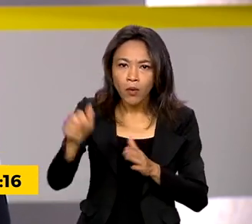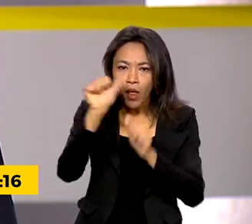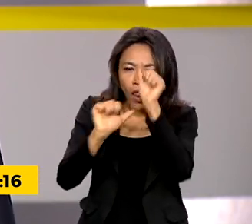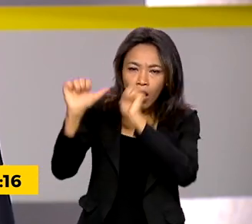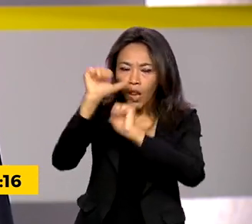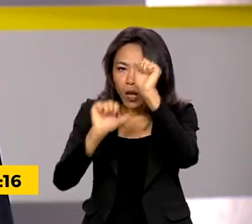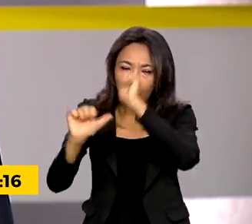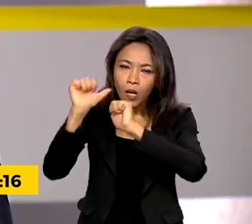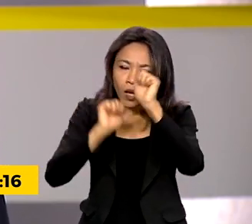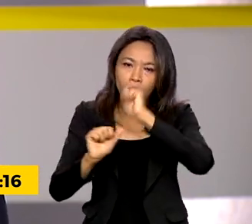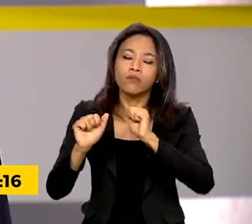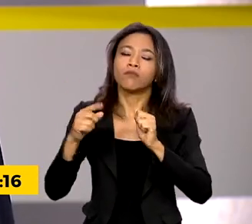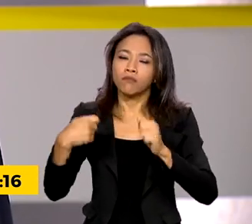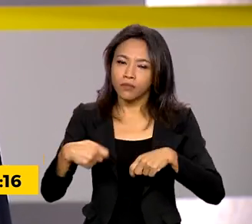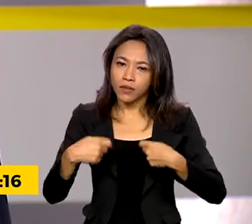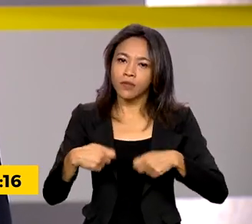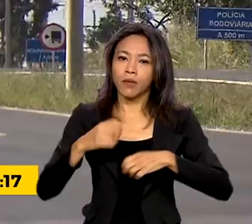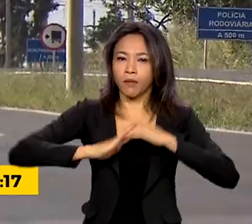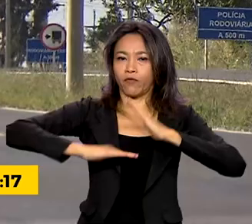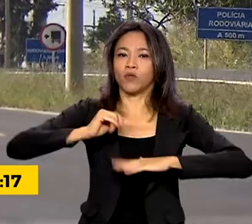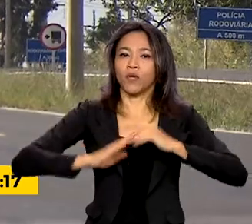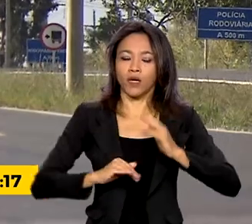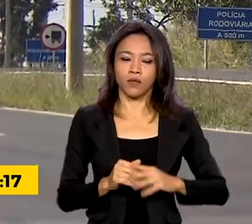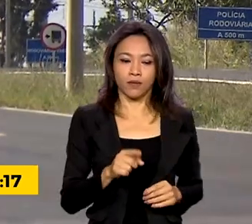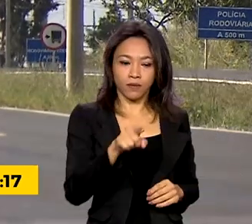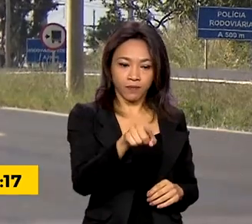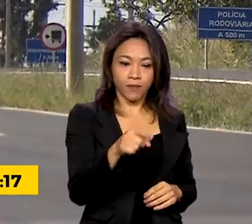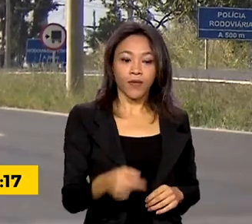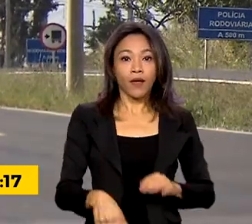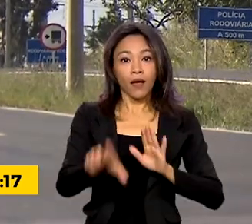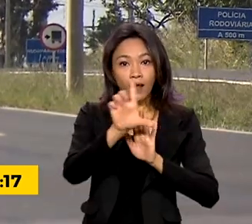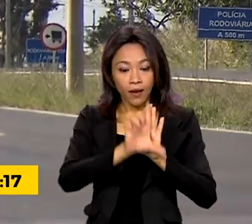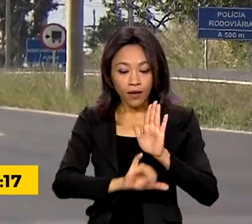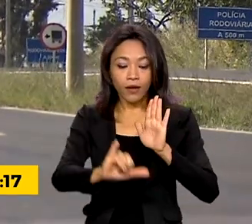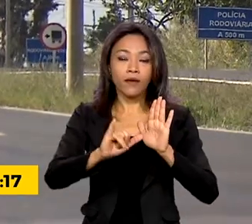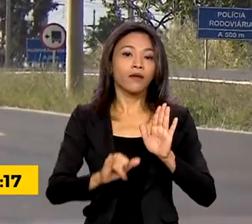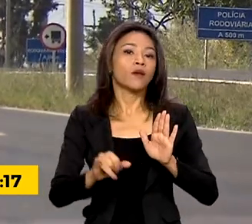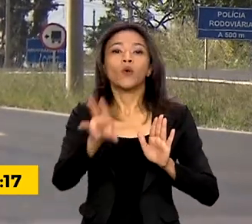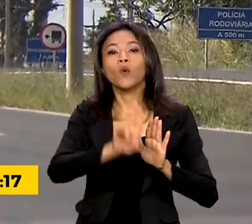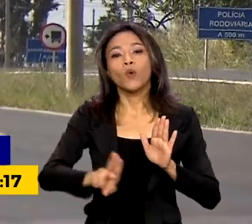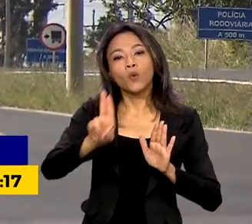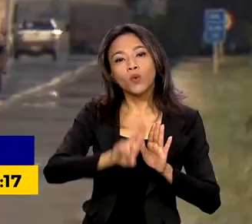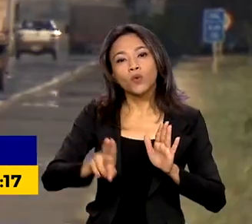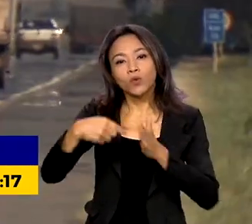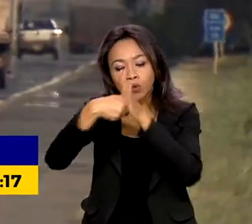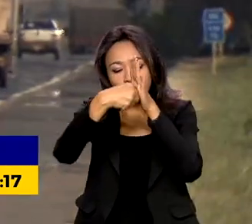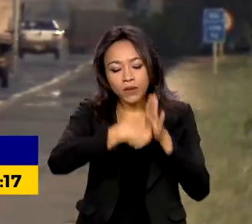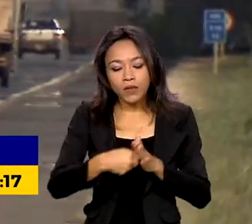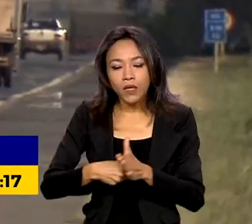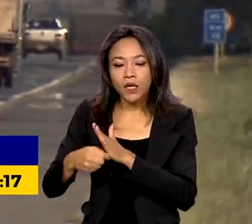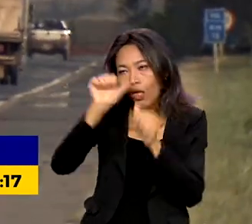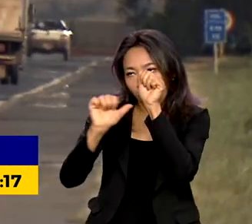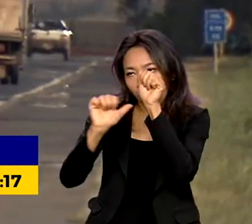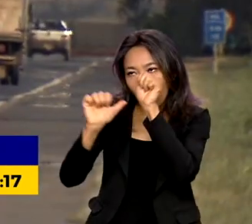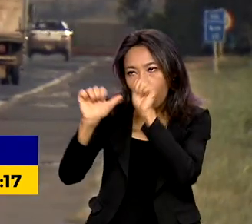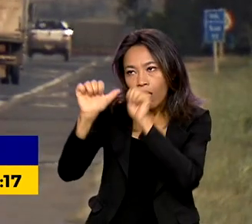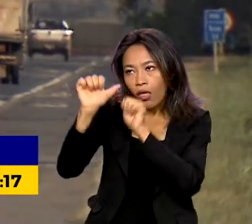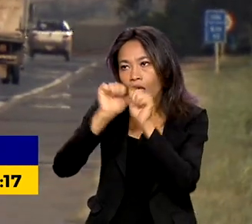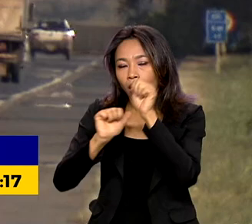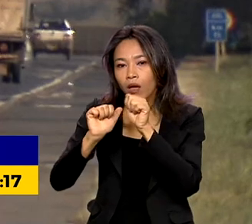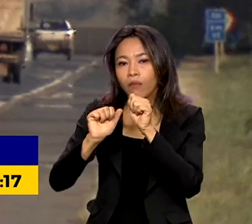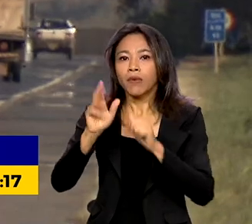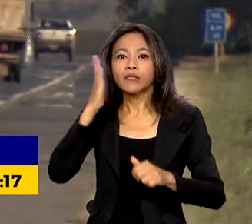motoristas profissionais. Com a lei, a realização do exame toxicológico volta a ser obrigada